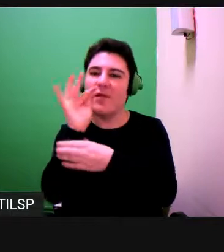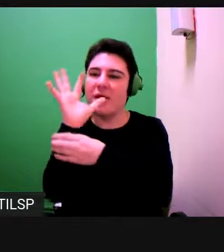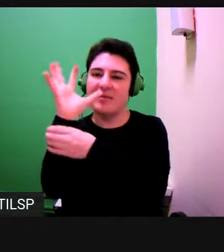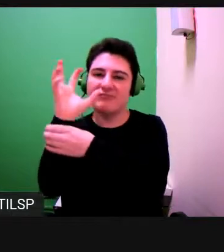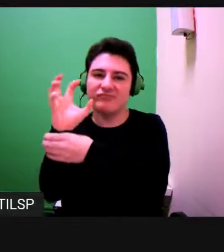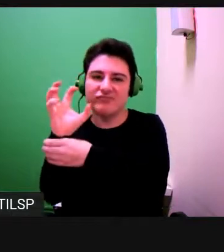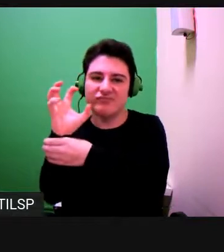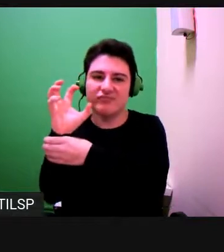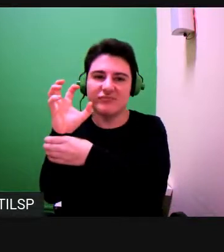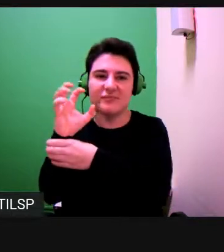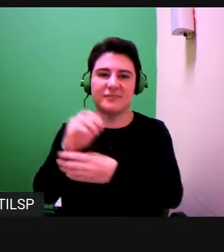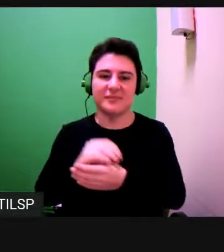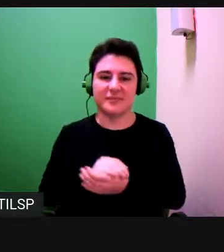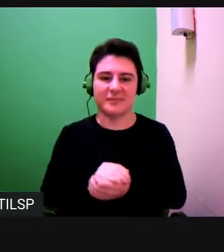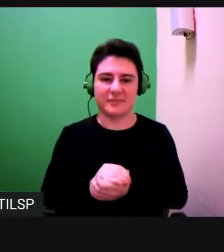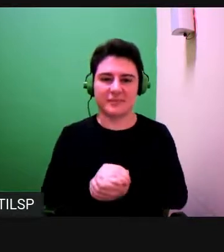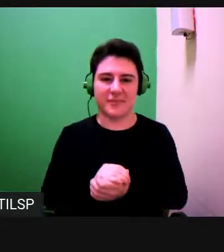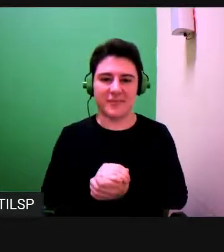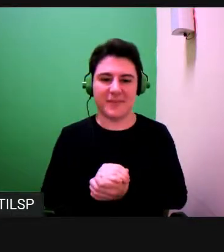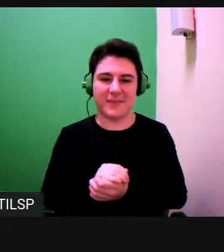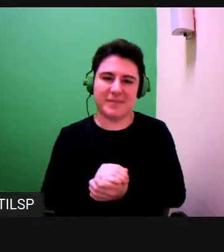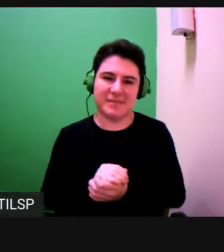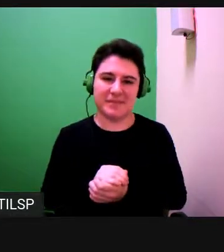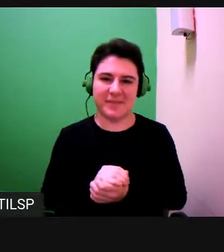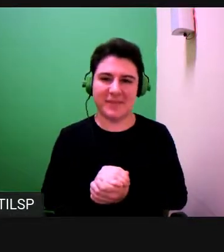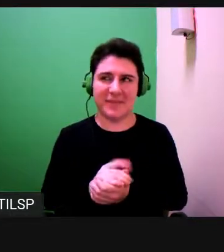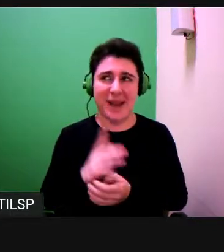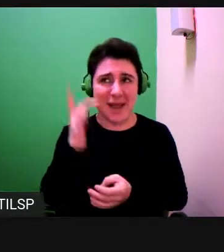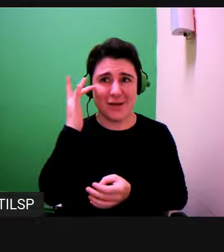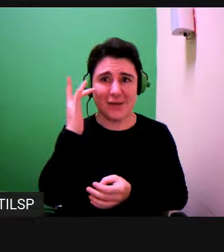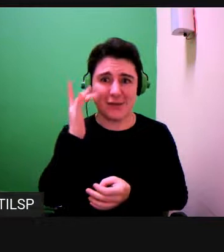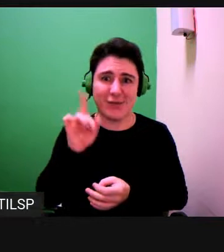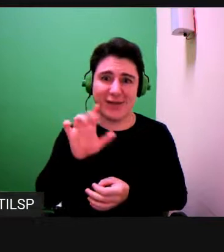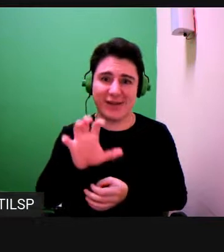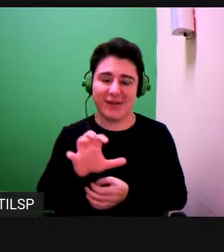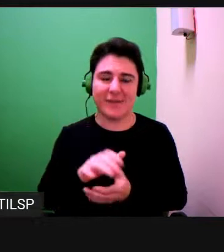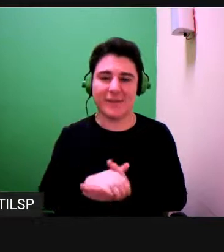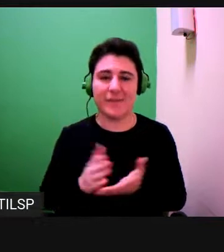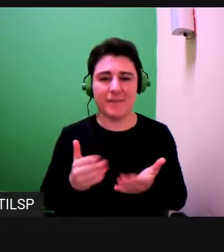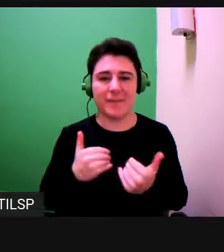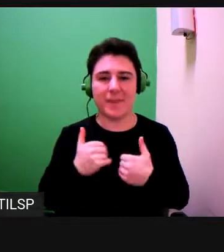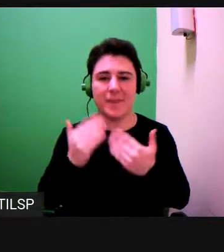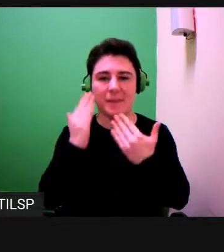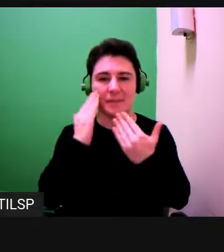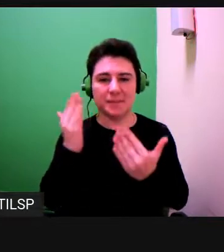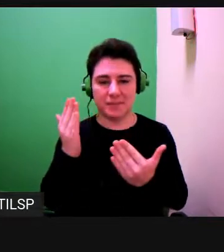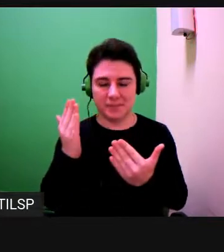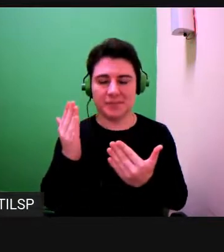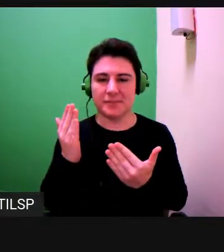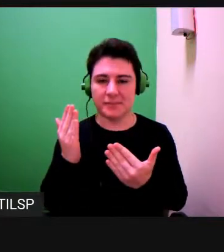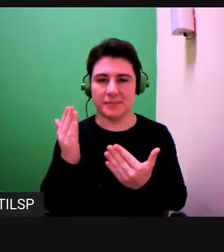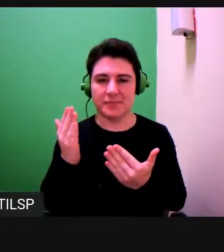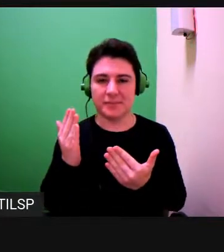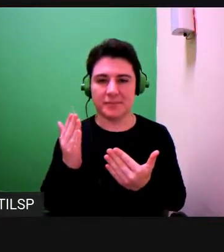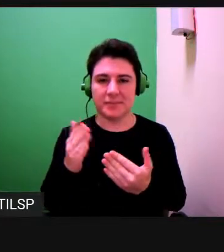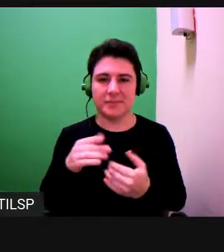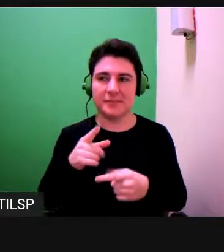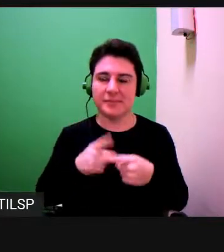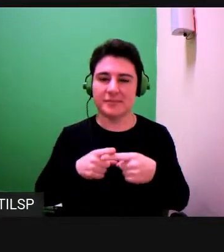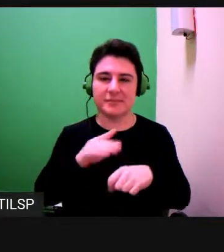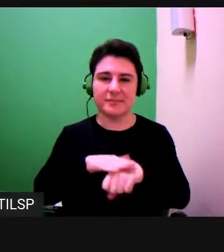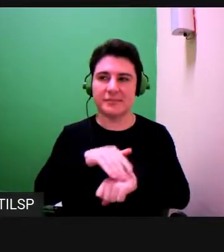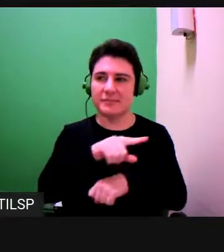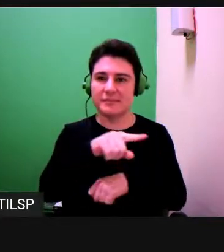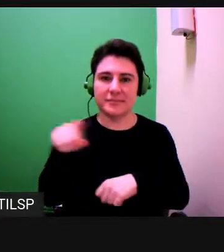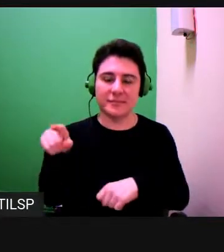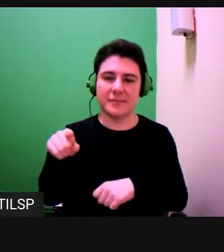acho que é a minha apresentação. Estava a agradecer a iniciativa, dar